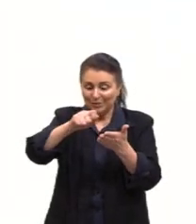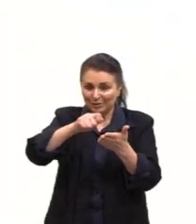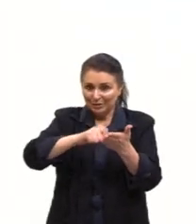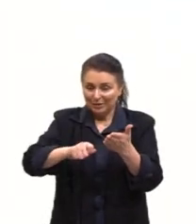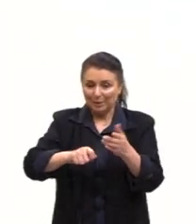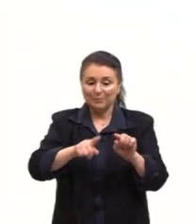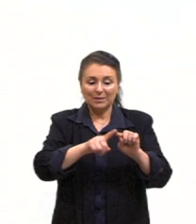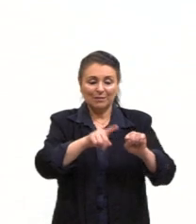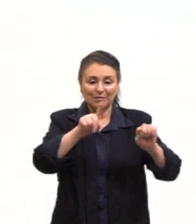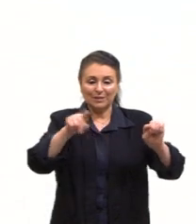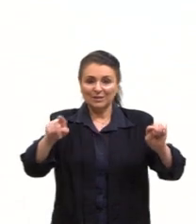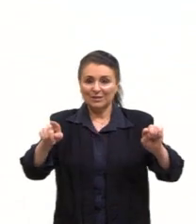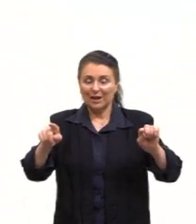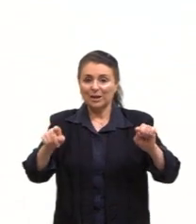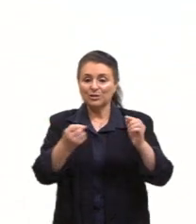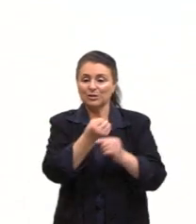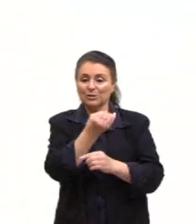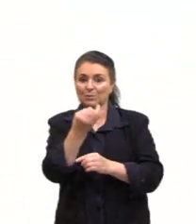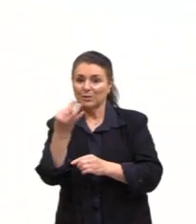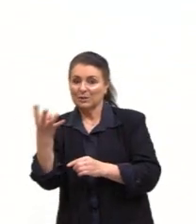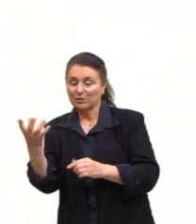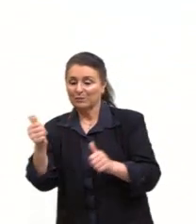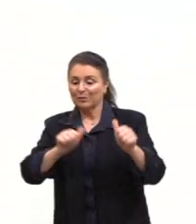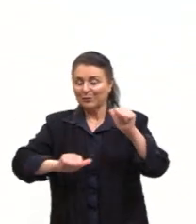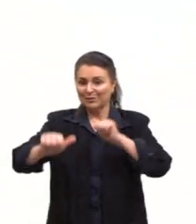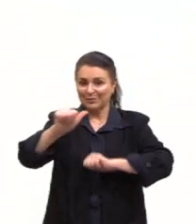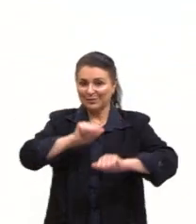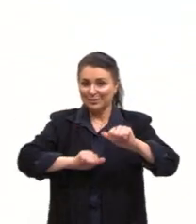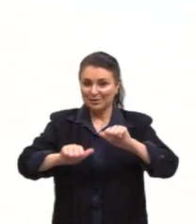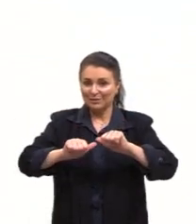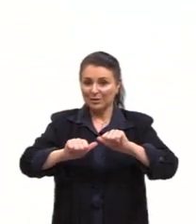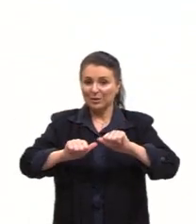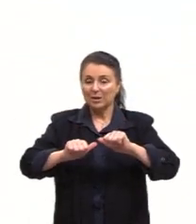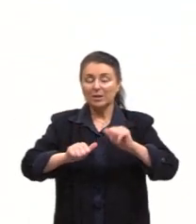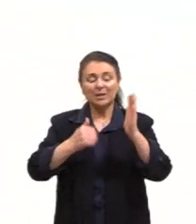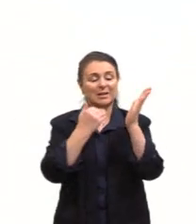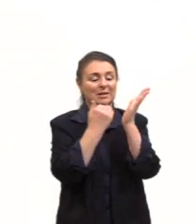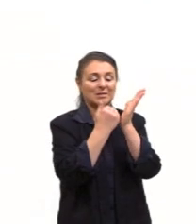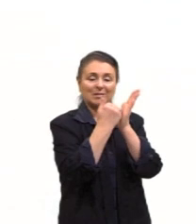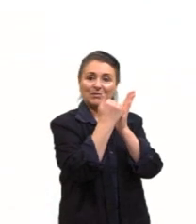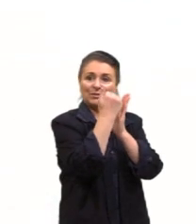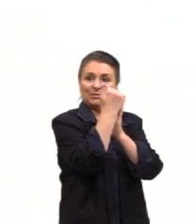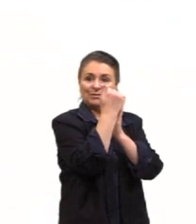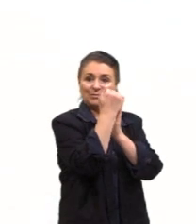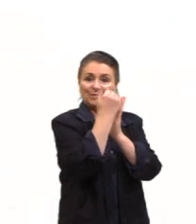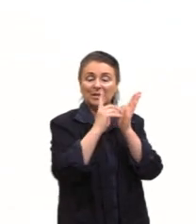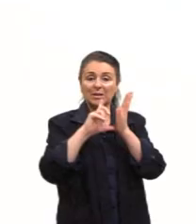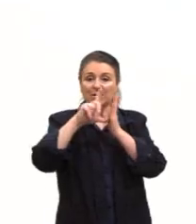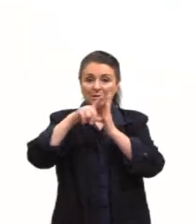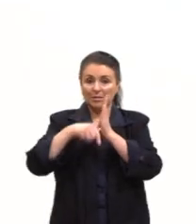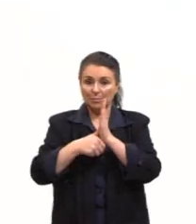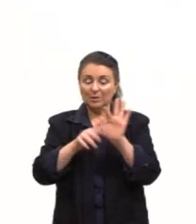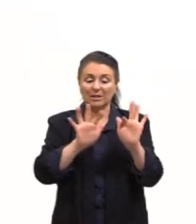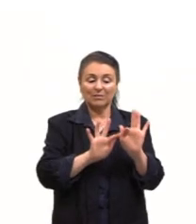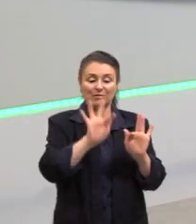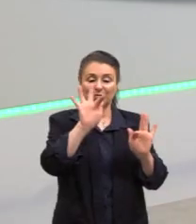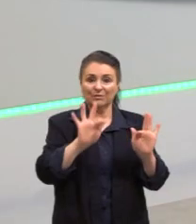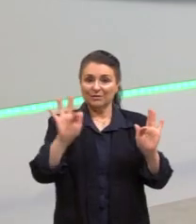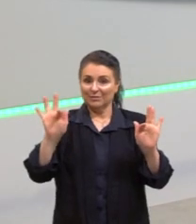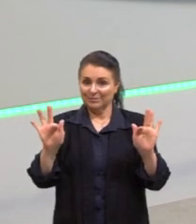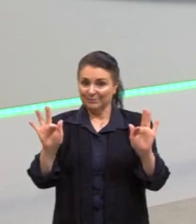a variável quantitativa, qualitativa e as classificações. E aí, partimos para a frequência.